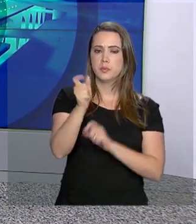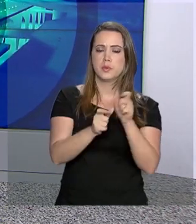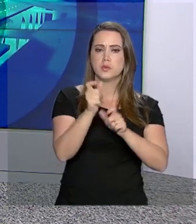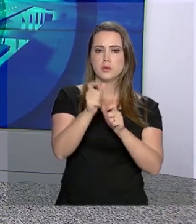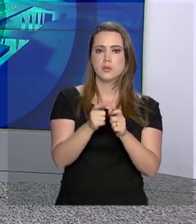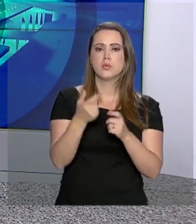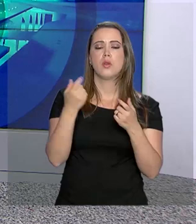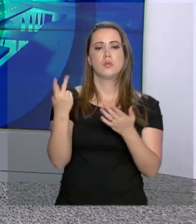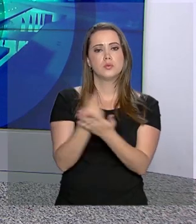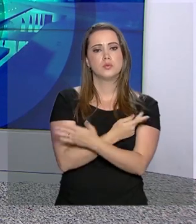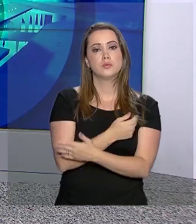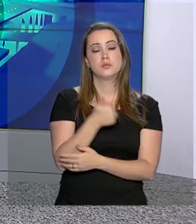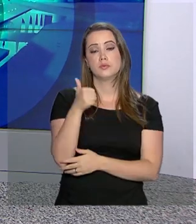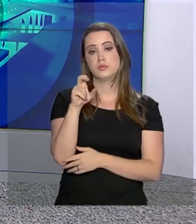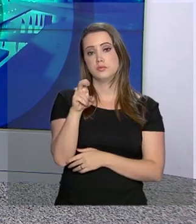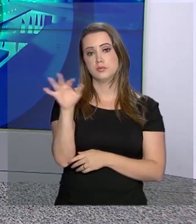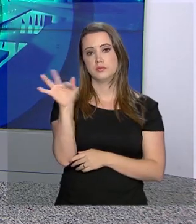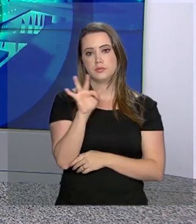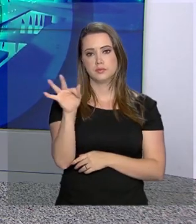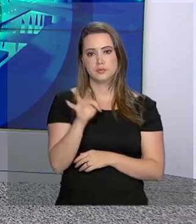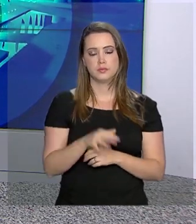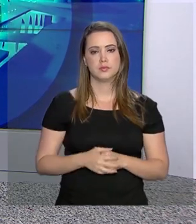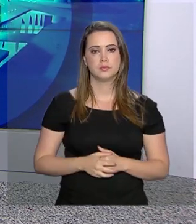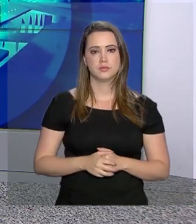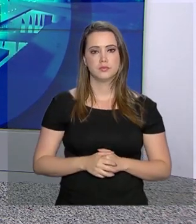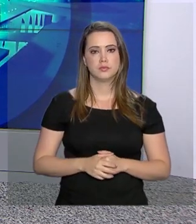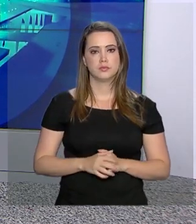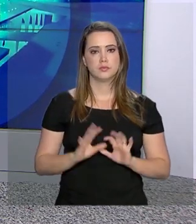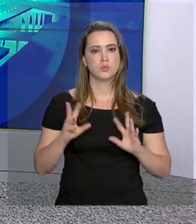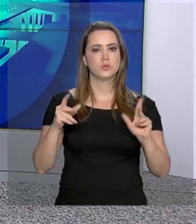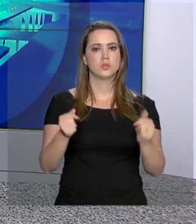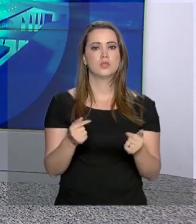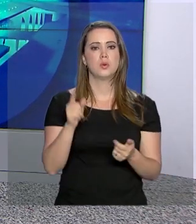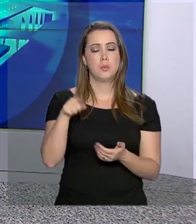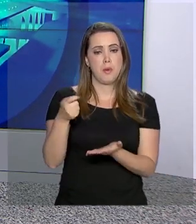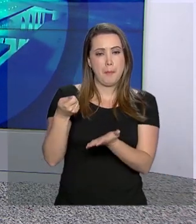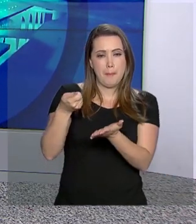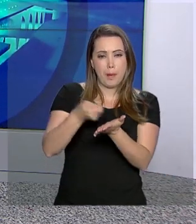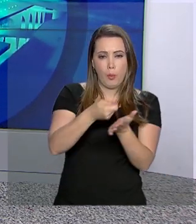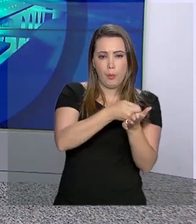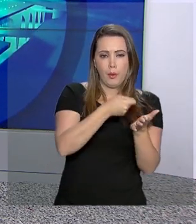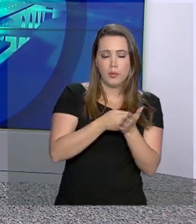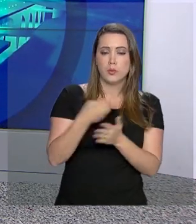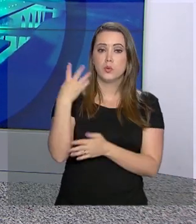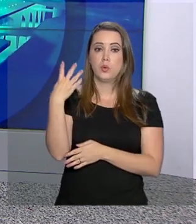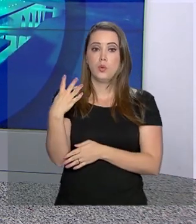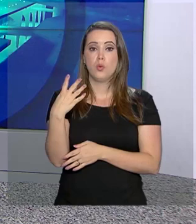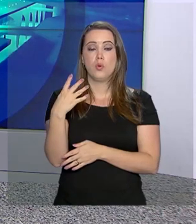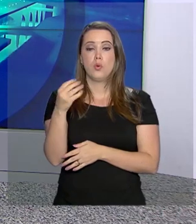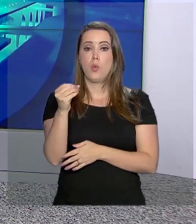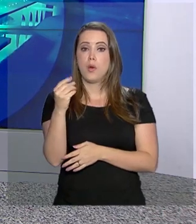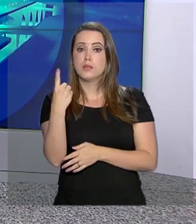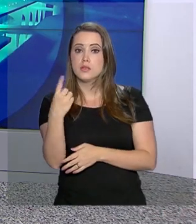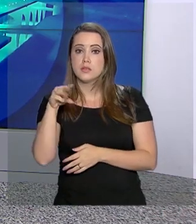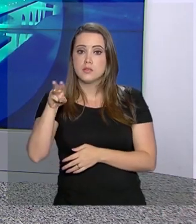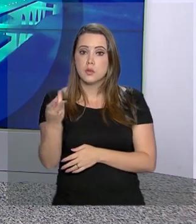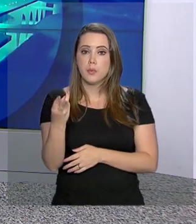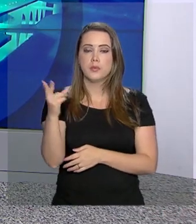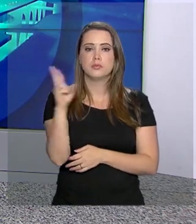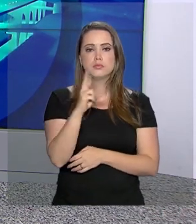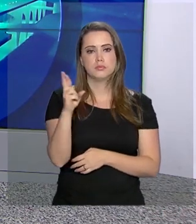contribuintes será realizado no dia 15 de fevereiro. Ao todo, serão pagos R 401 milhões.